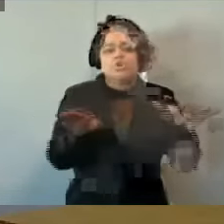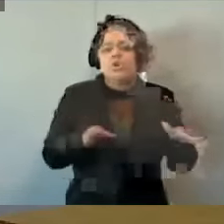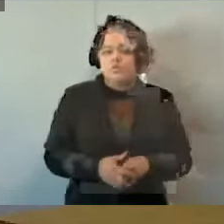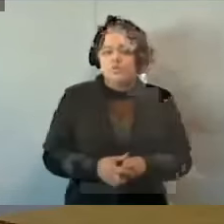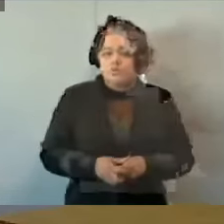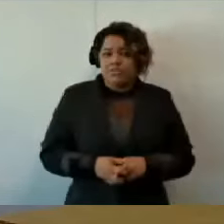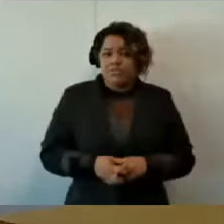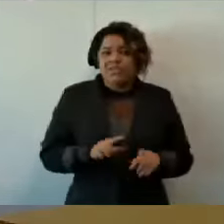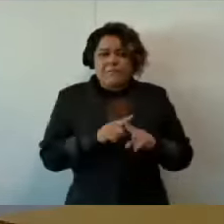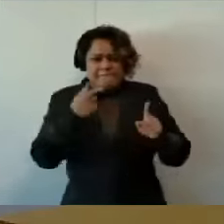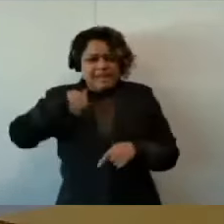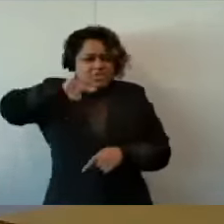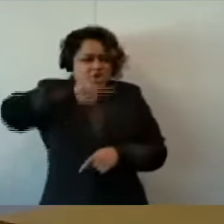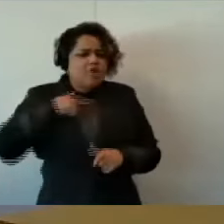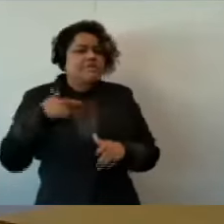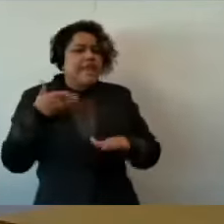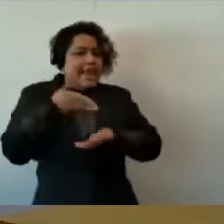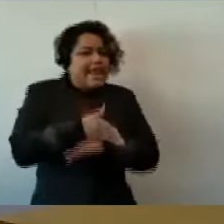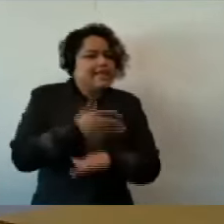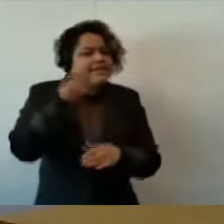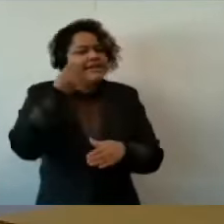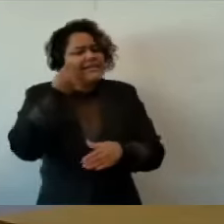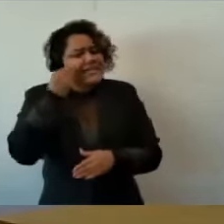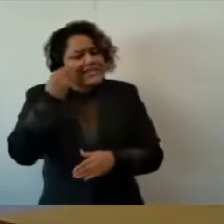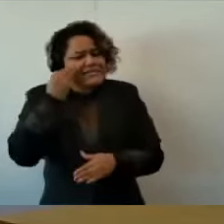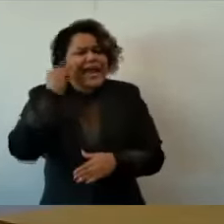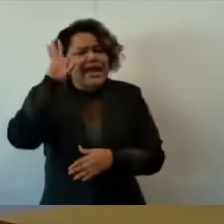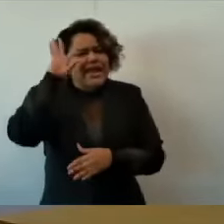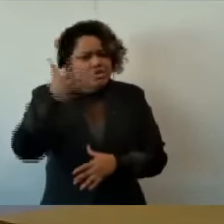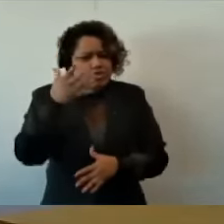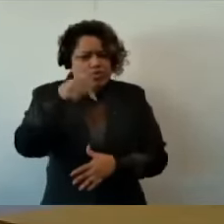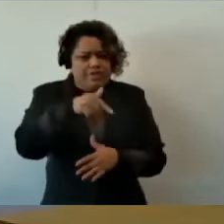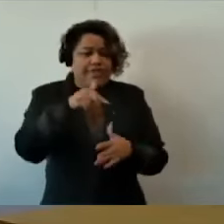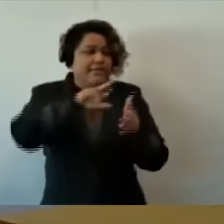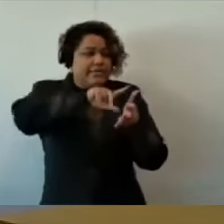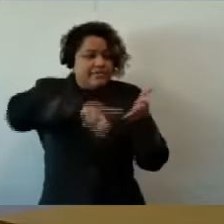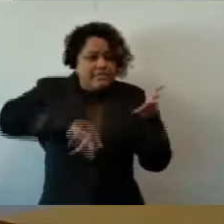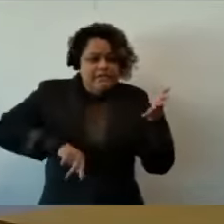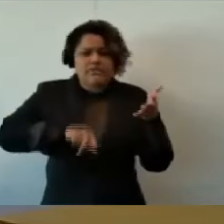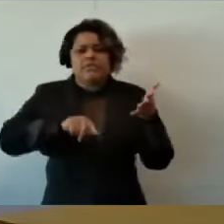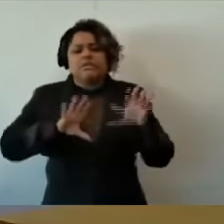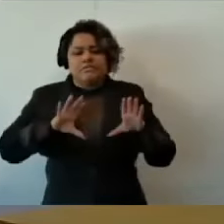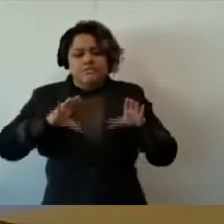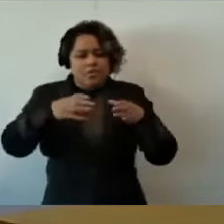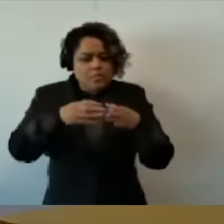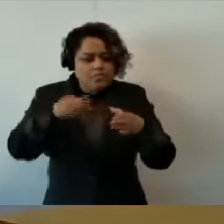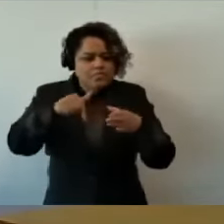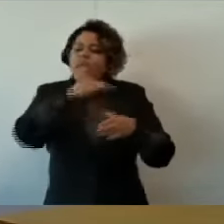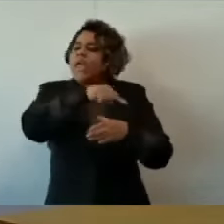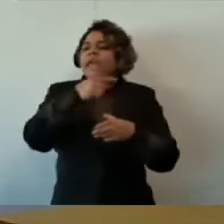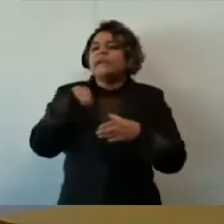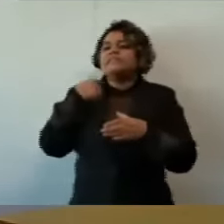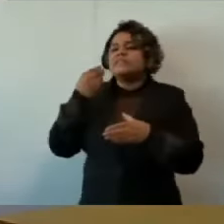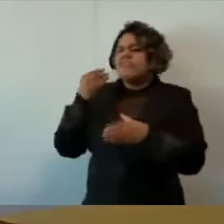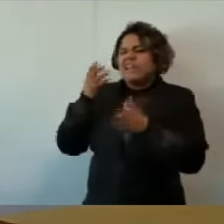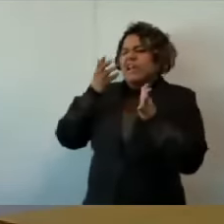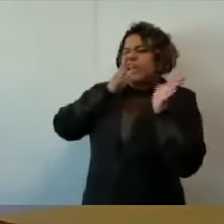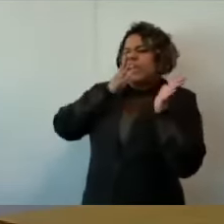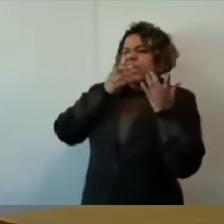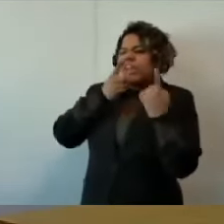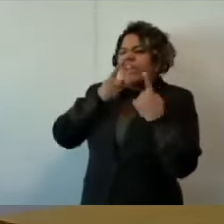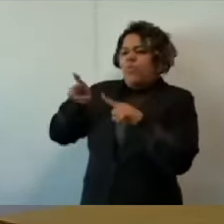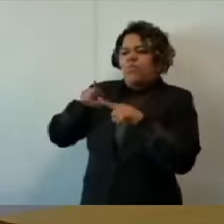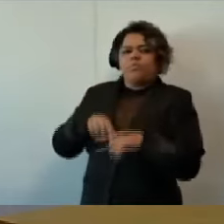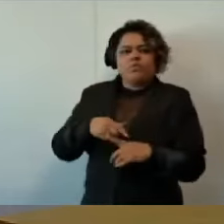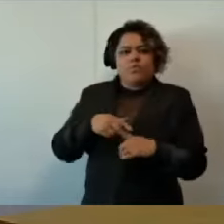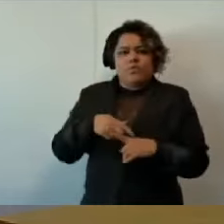remediar os grandes efeitos que já criaram na coletividade, na nossa cidade, são contra tudo. São contra tudo.